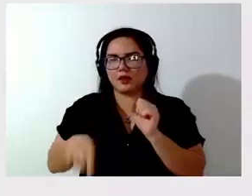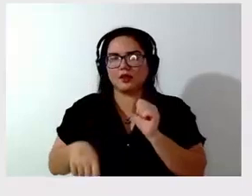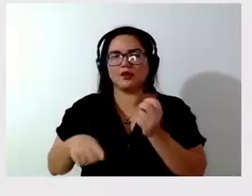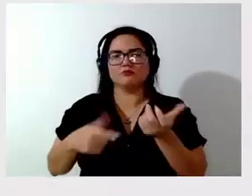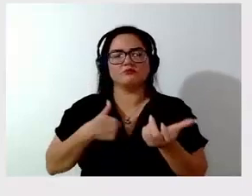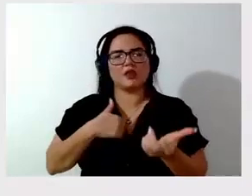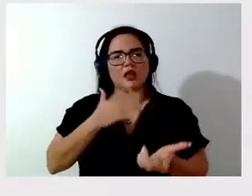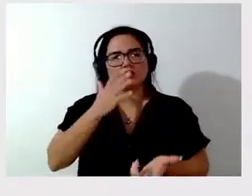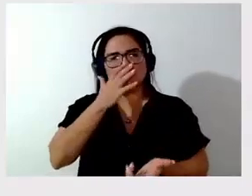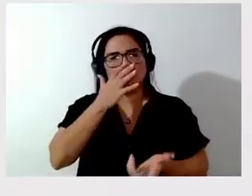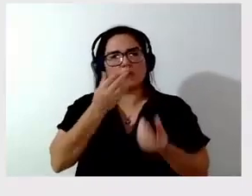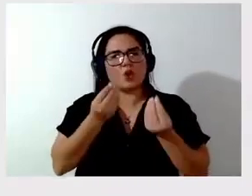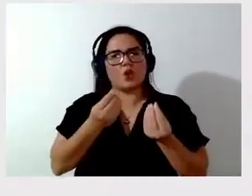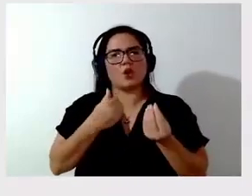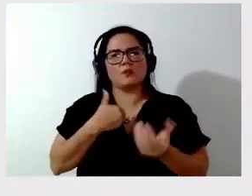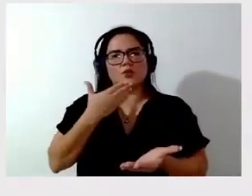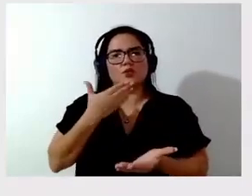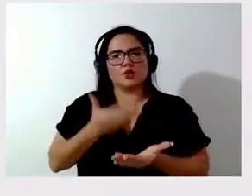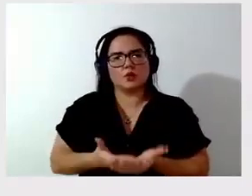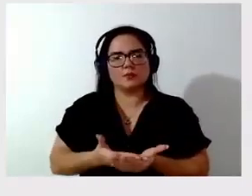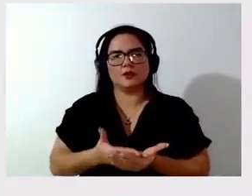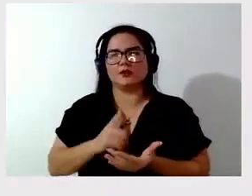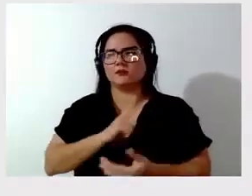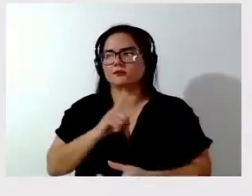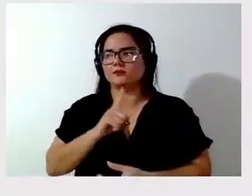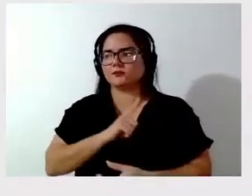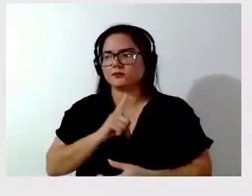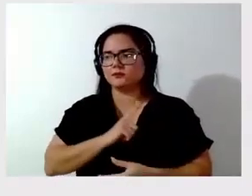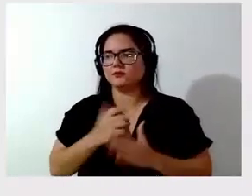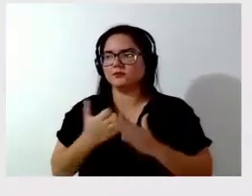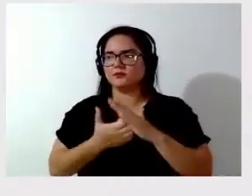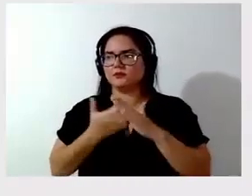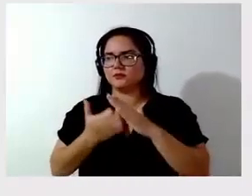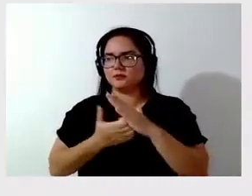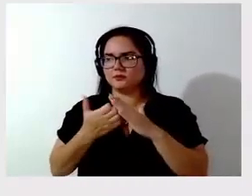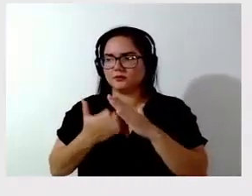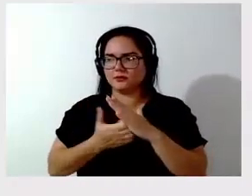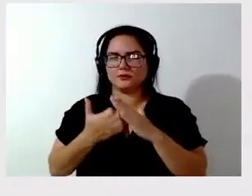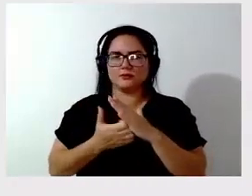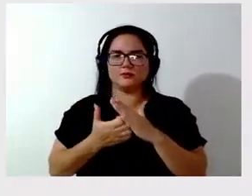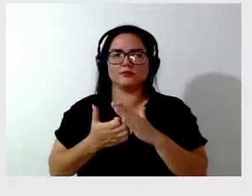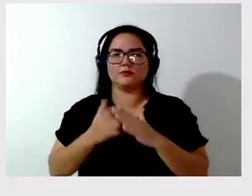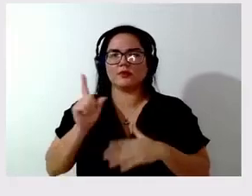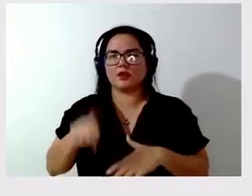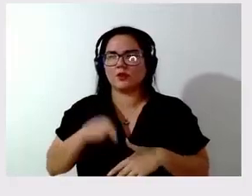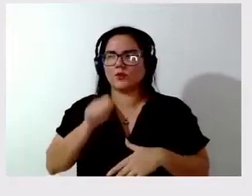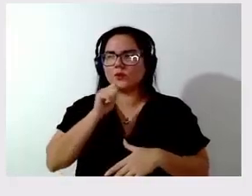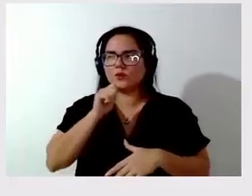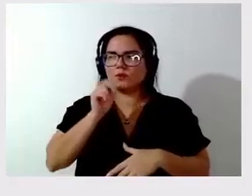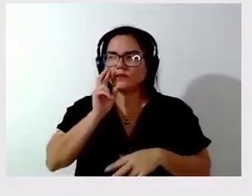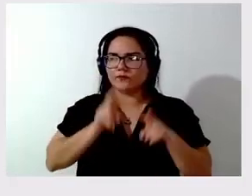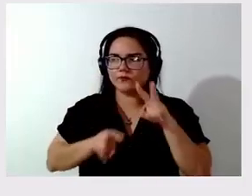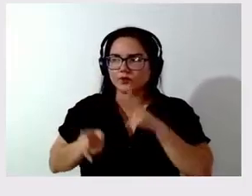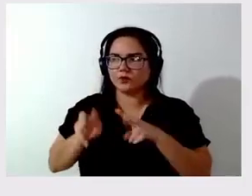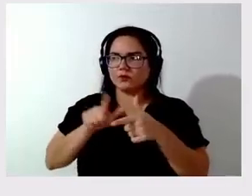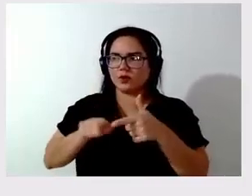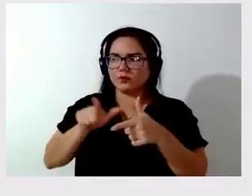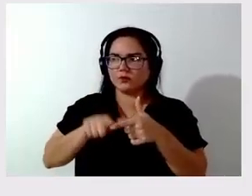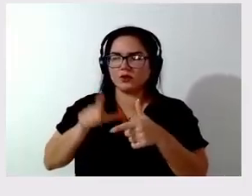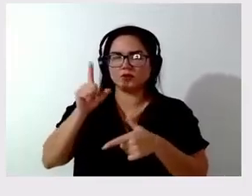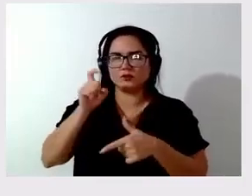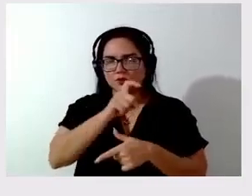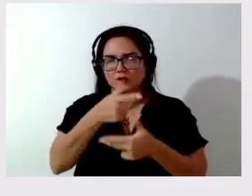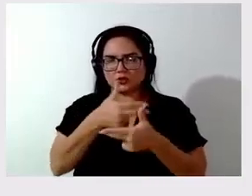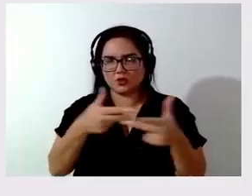e até fico surpreendido, porque a Artegues, uma empresa com um porte grande, e não tenha visto essa dificuldade ali de botar um